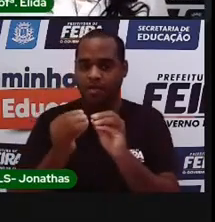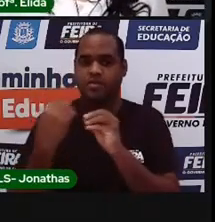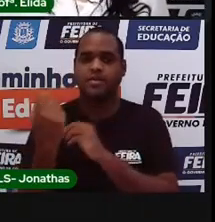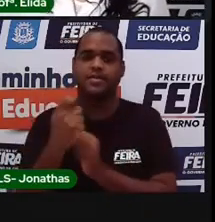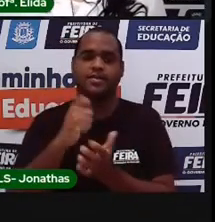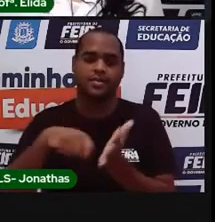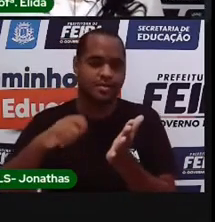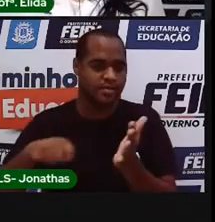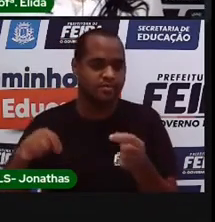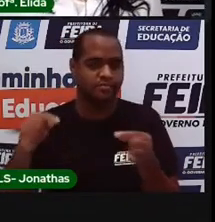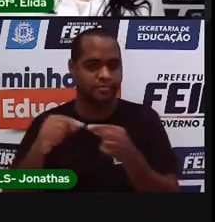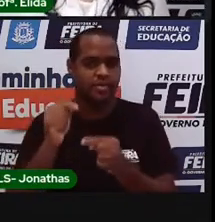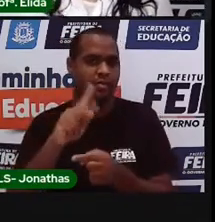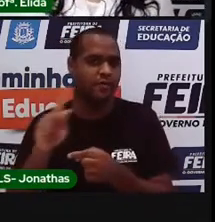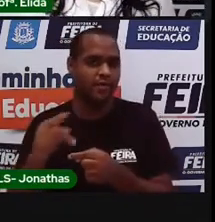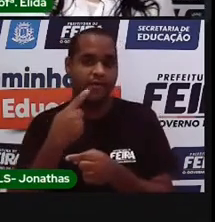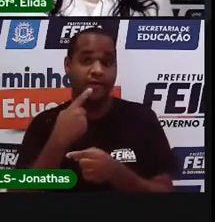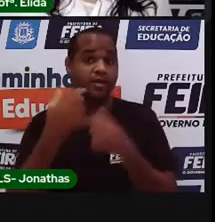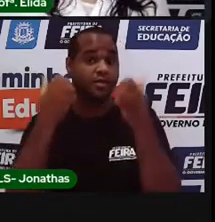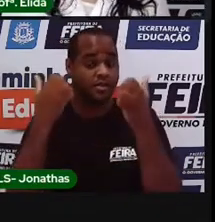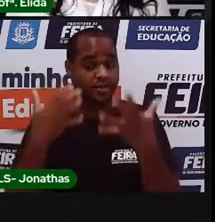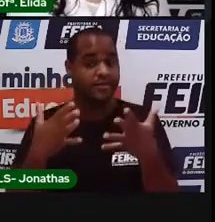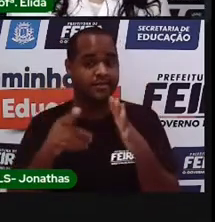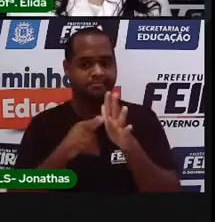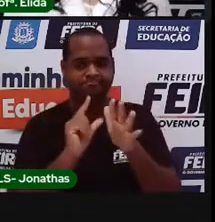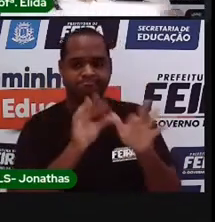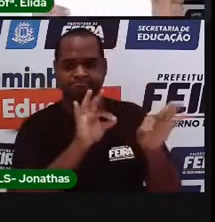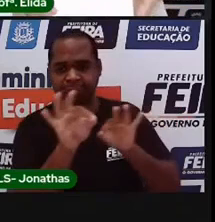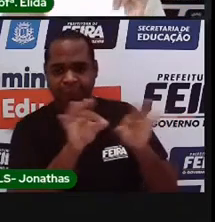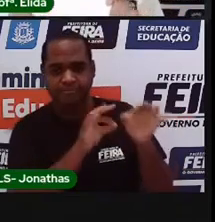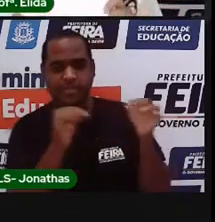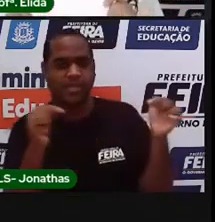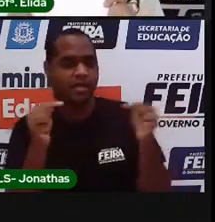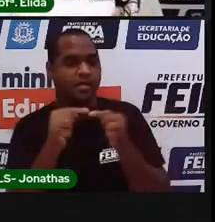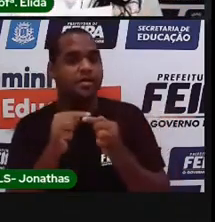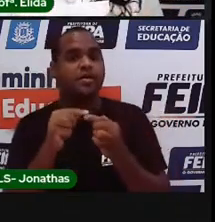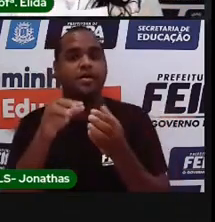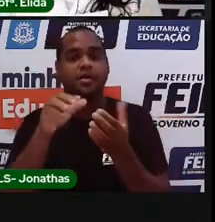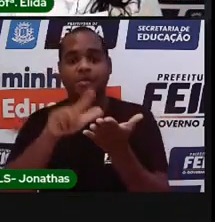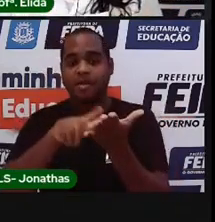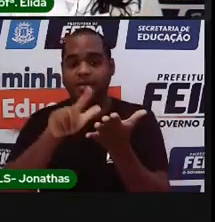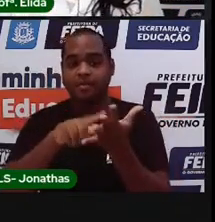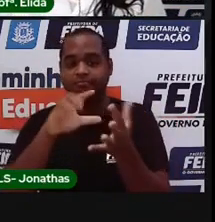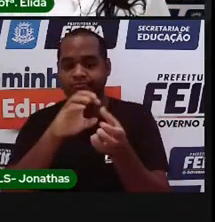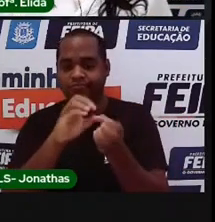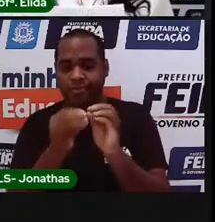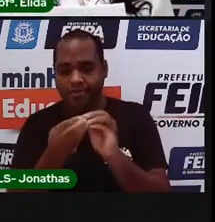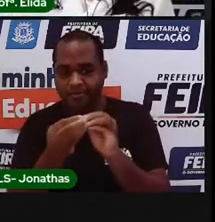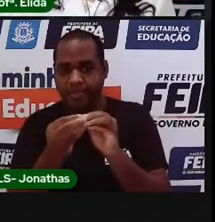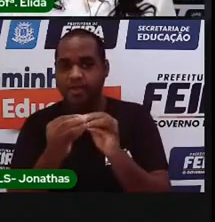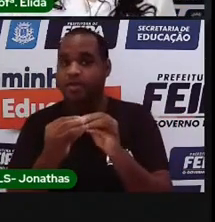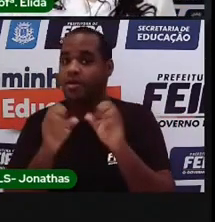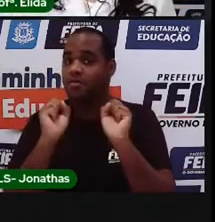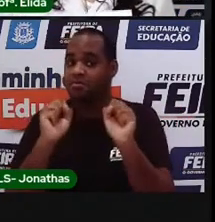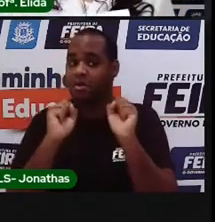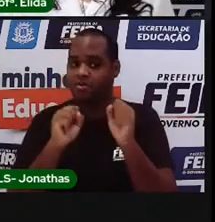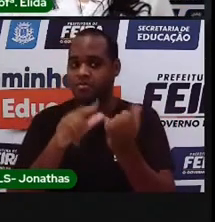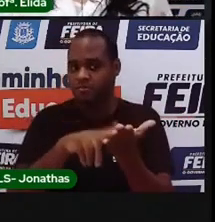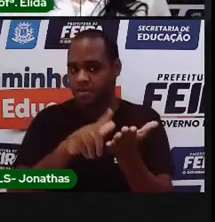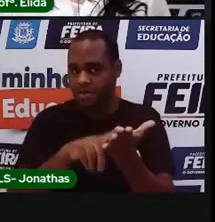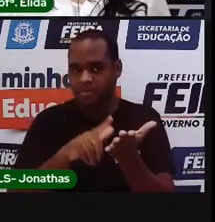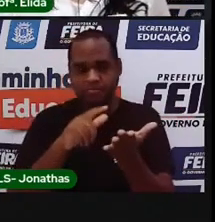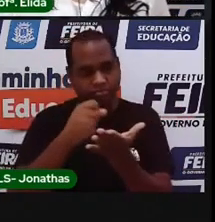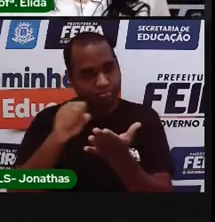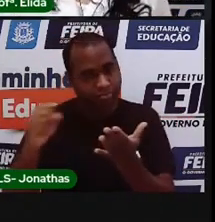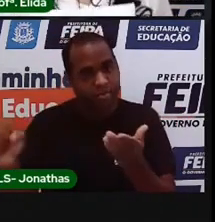Porque, como a Pró falou antes, você vai escrever num pedaço de papel. Pode ser um papel grande,